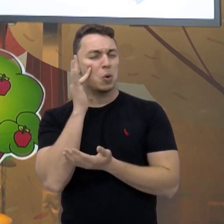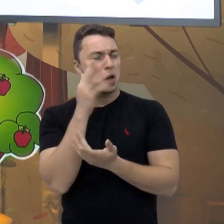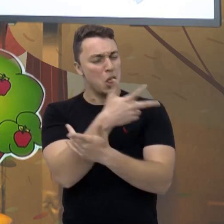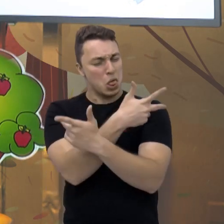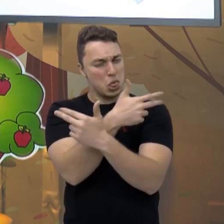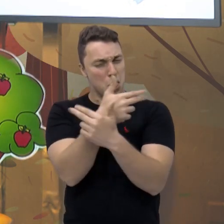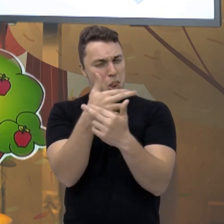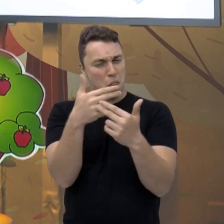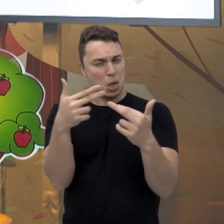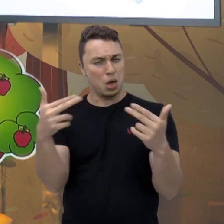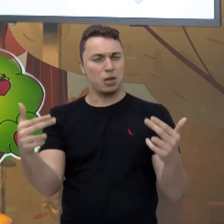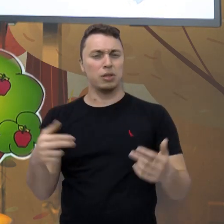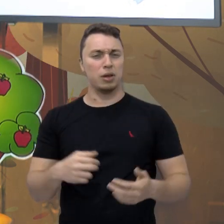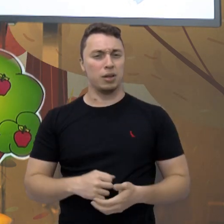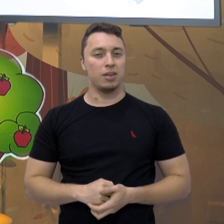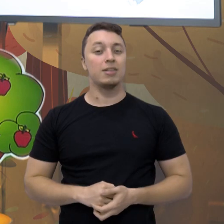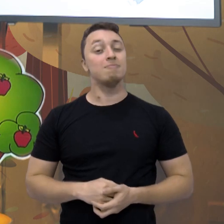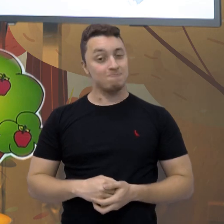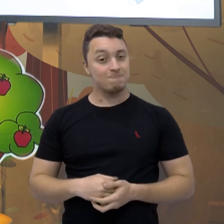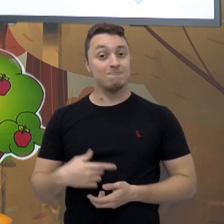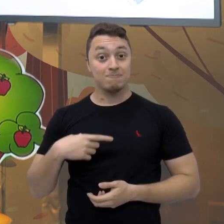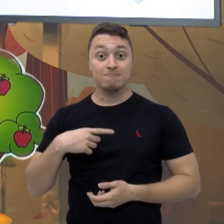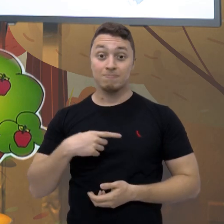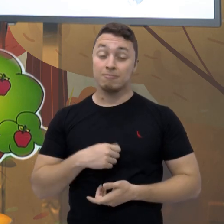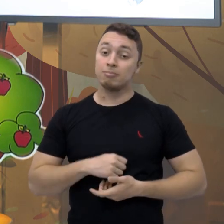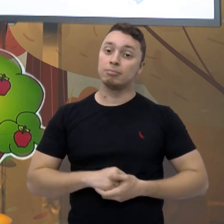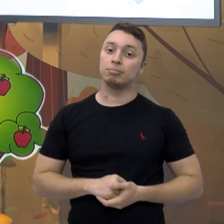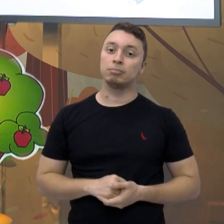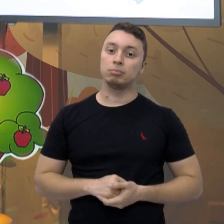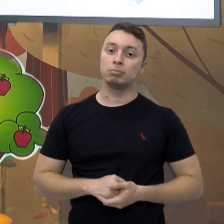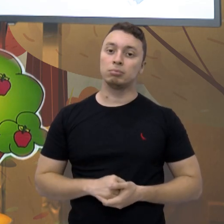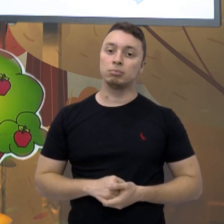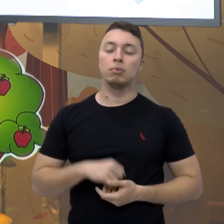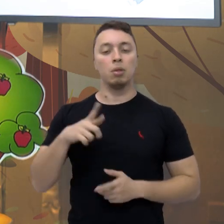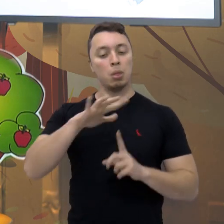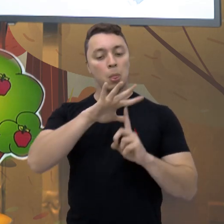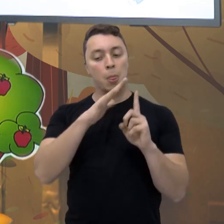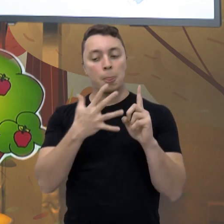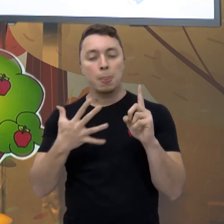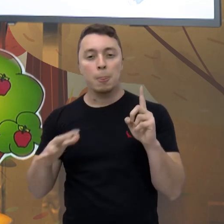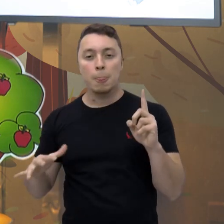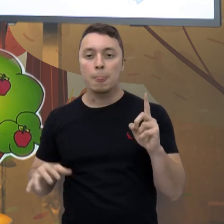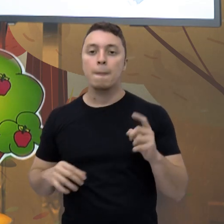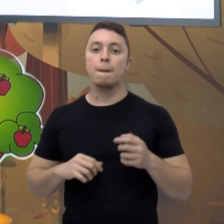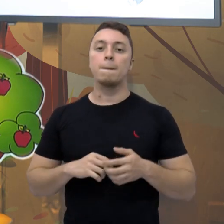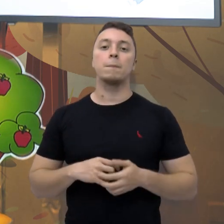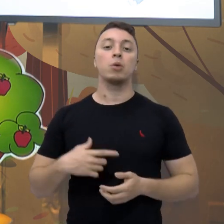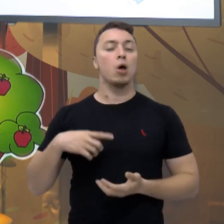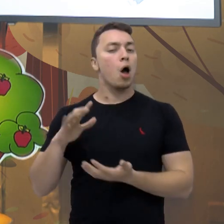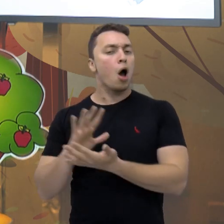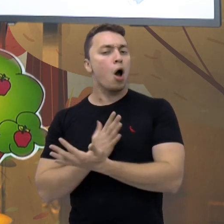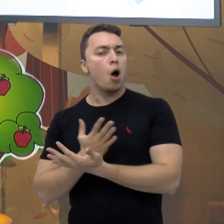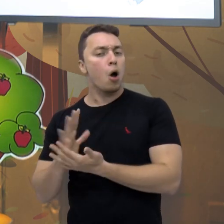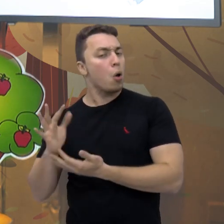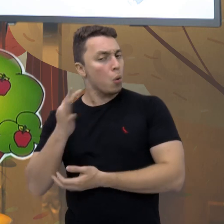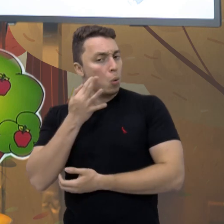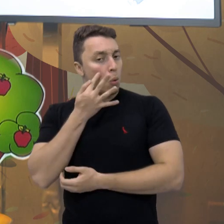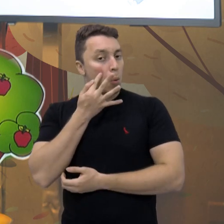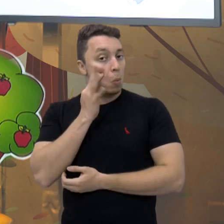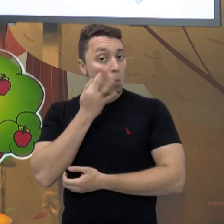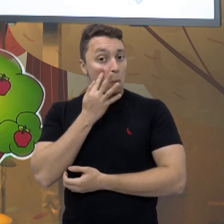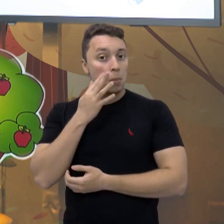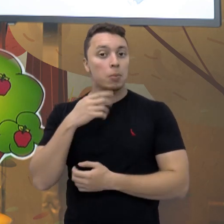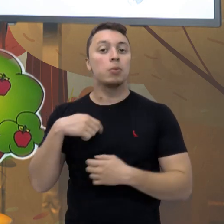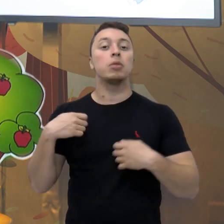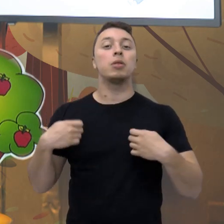nós temos aqui, não é? E no período do outono tem algumas frutas aqui que aparecem, né? E a gente tem que